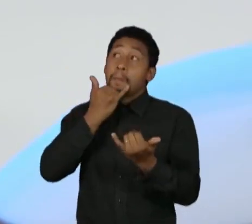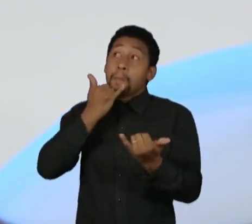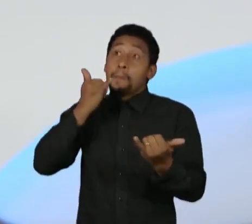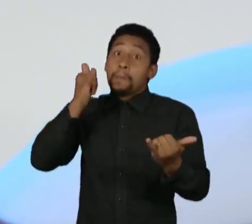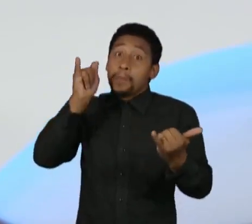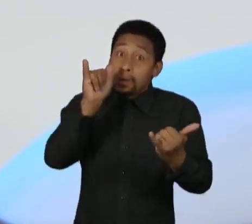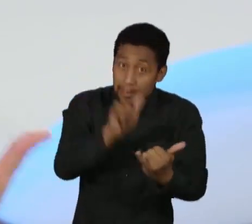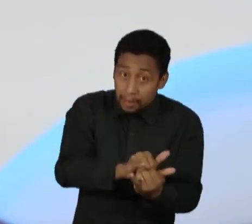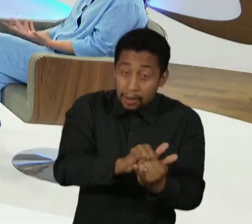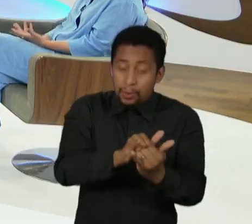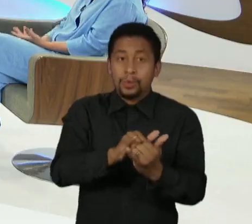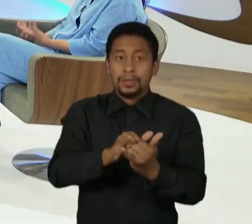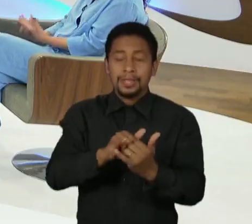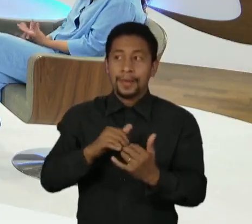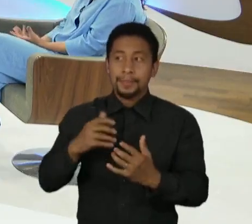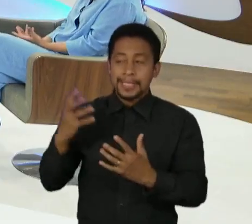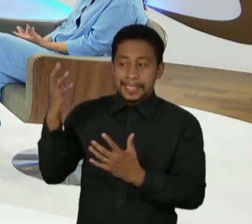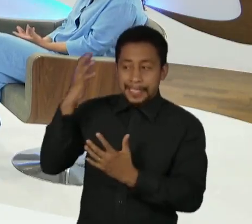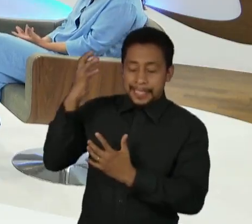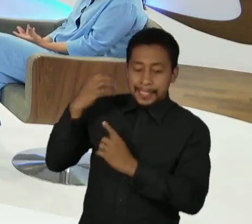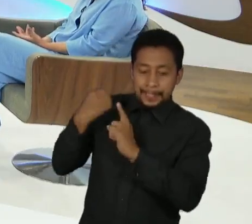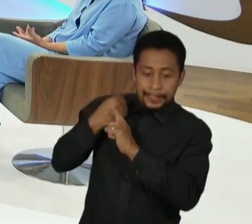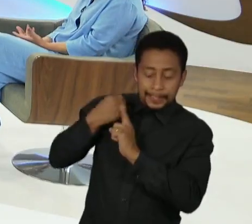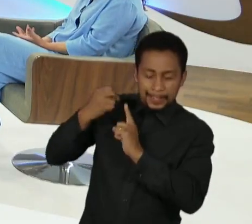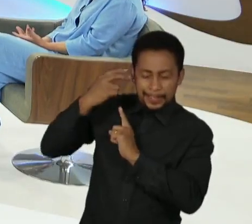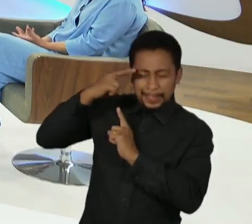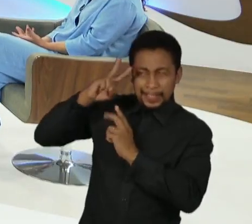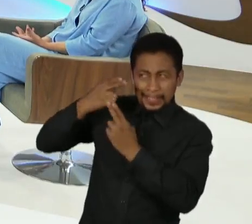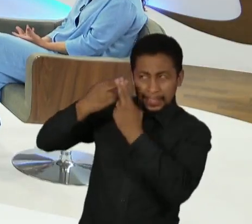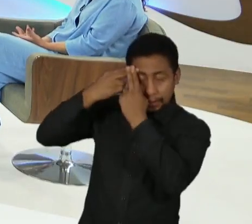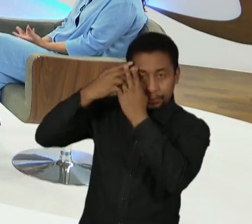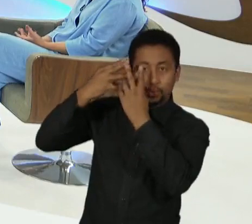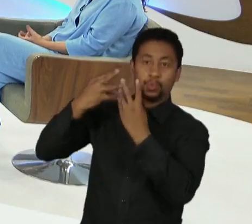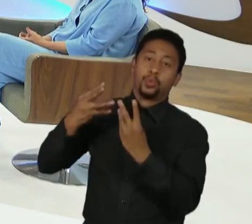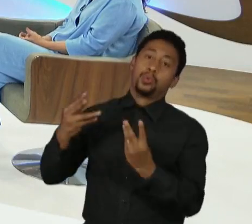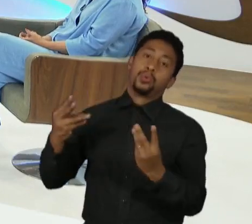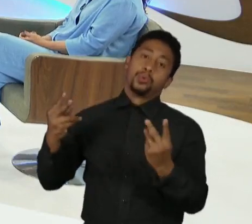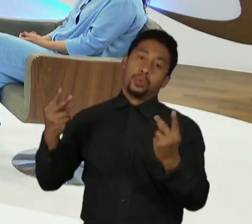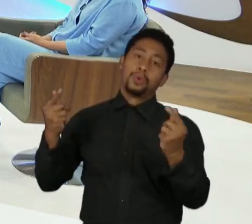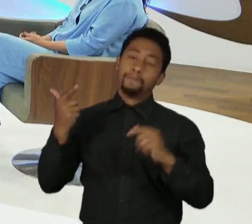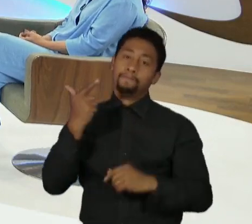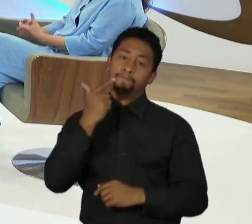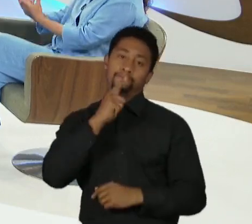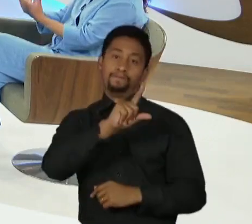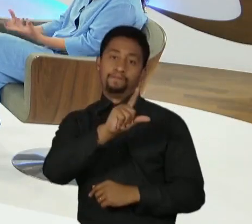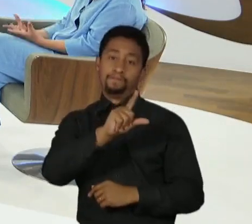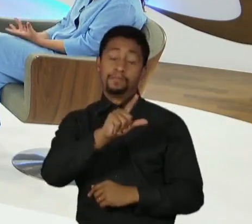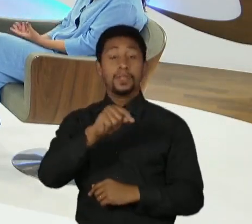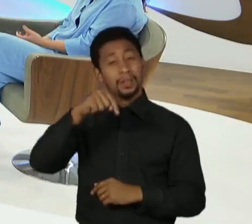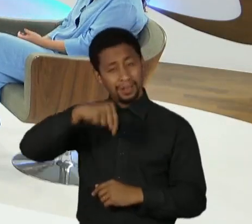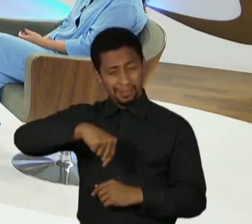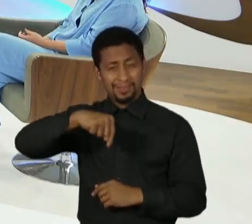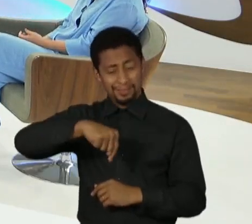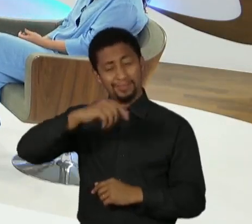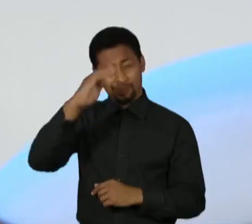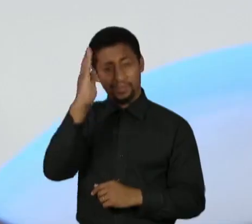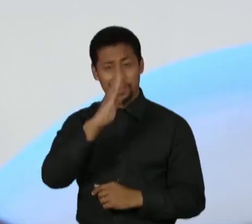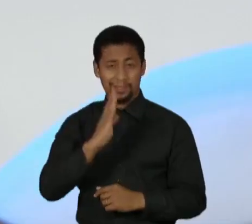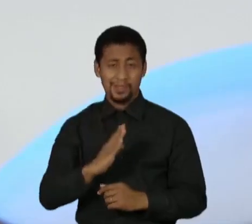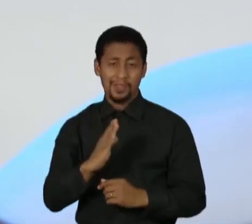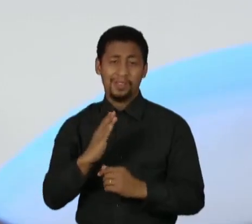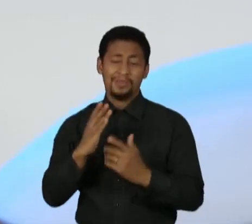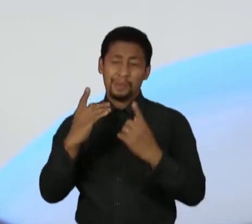né? A gente vive num país de muita impunidade e de muita agressão à mulher,